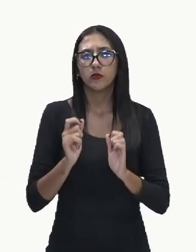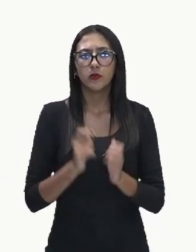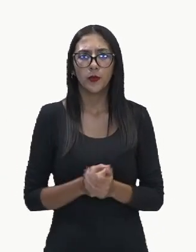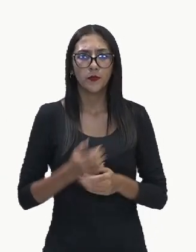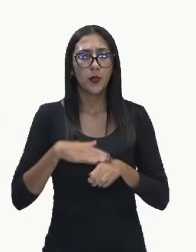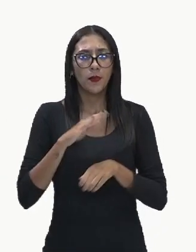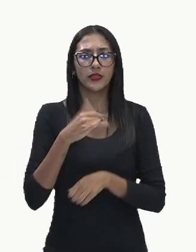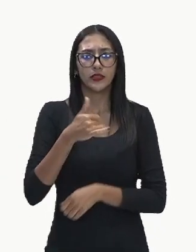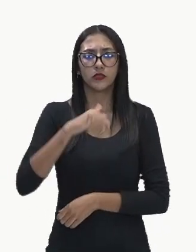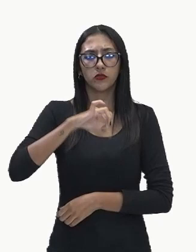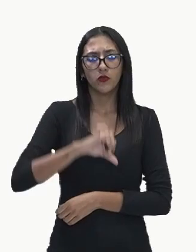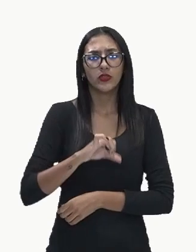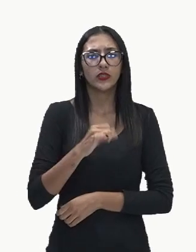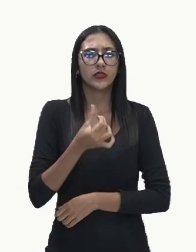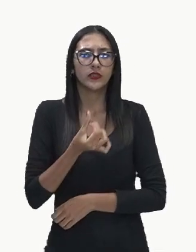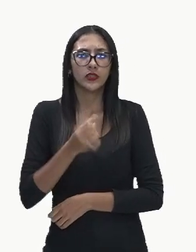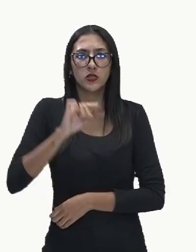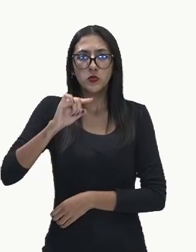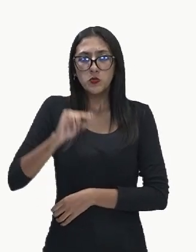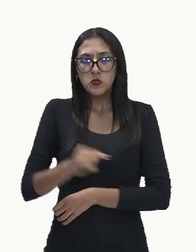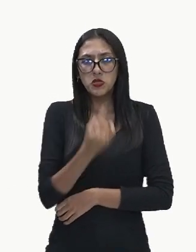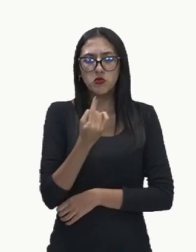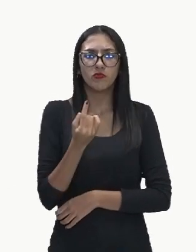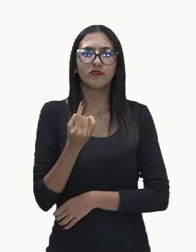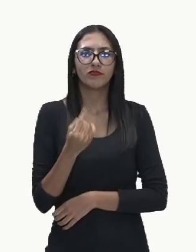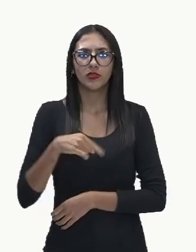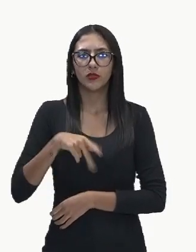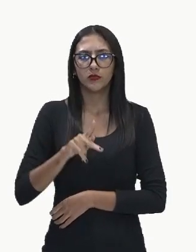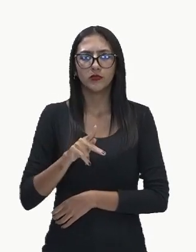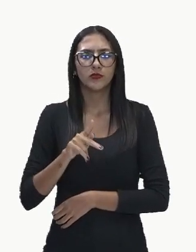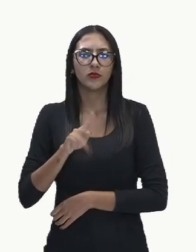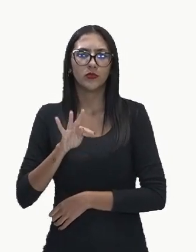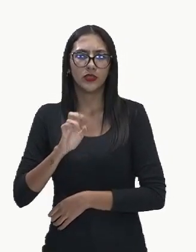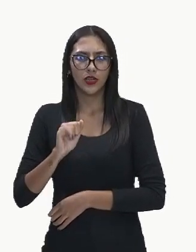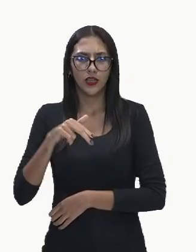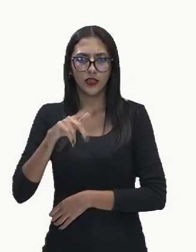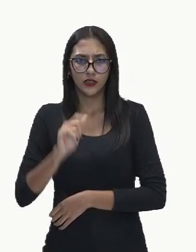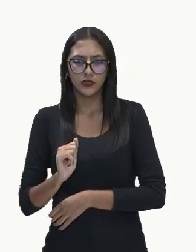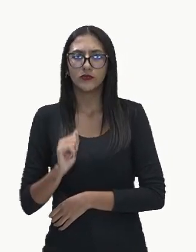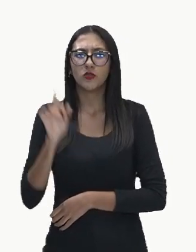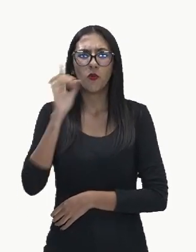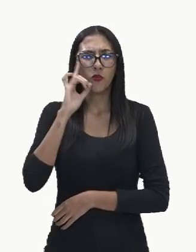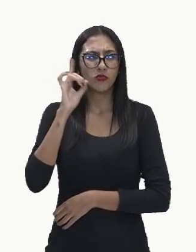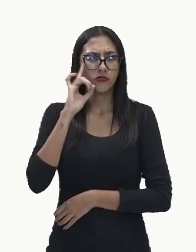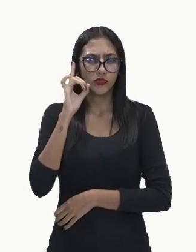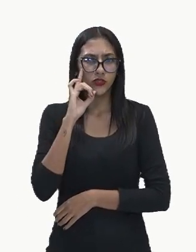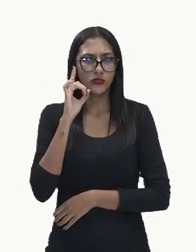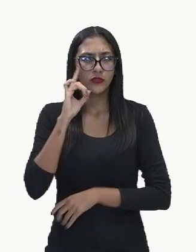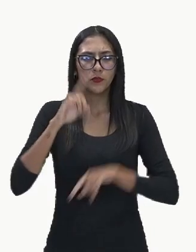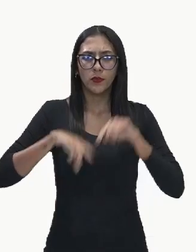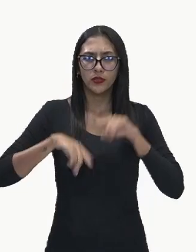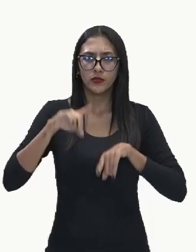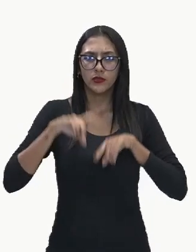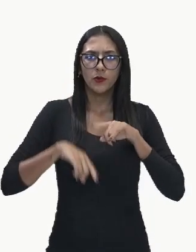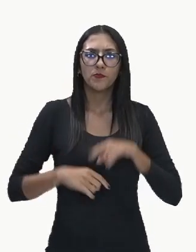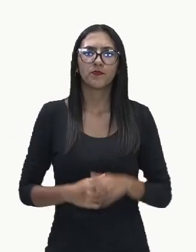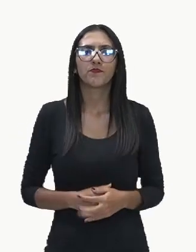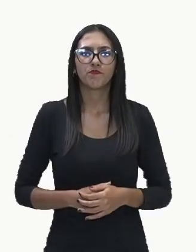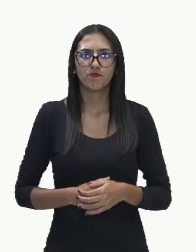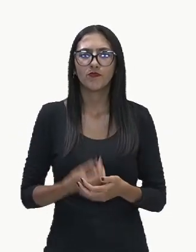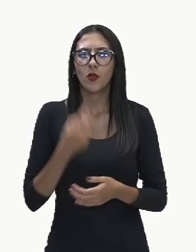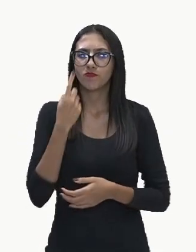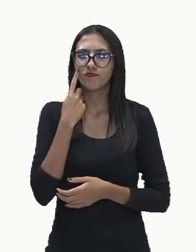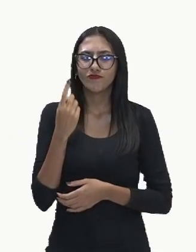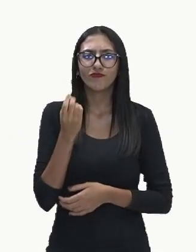mil toneladas de resíduos sólidos urbanos coletadas diariamente. Vejam o tamanho